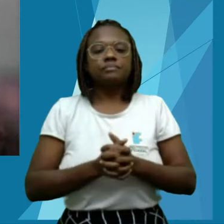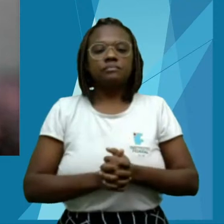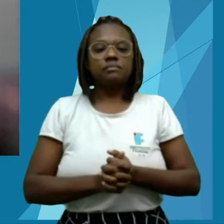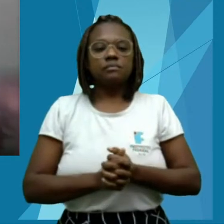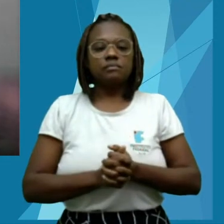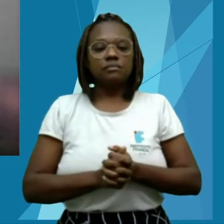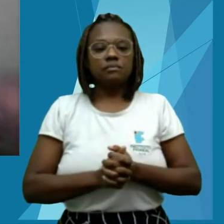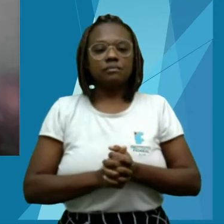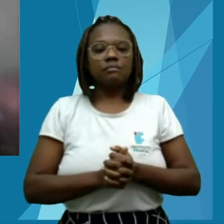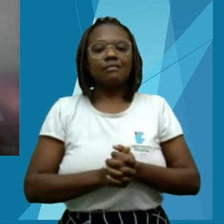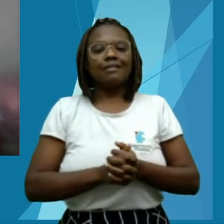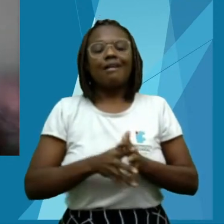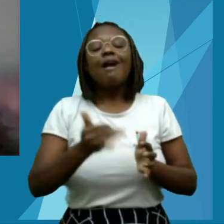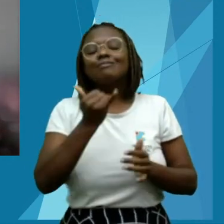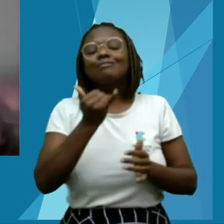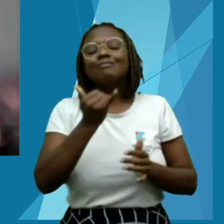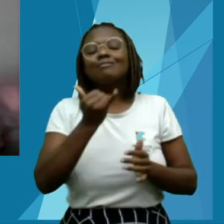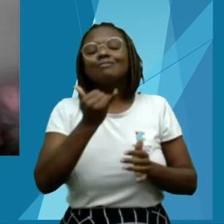Desculpem.